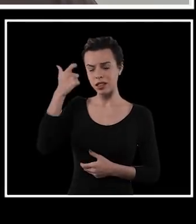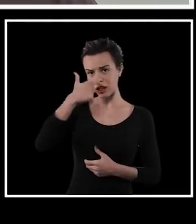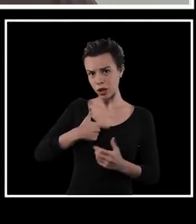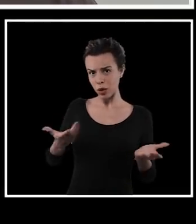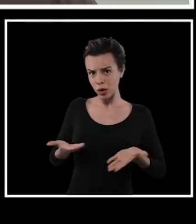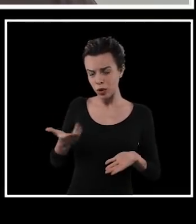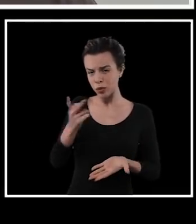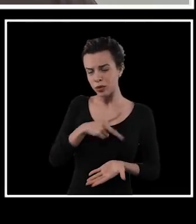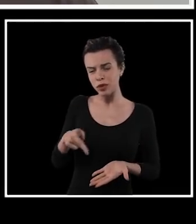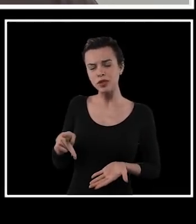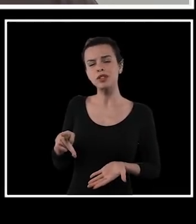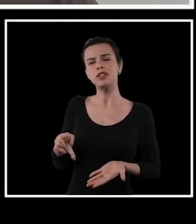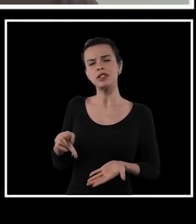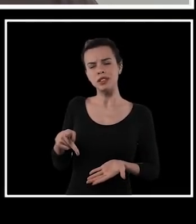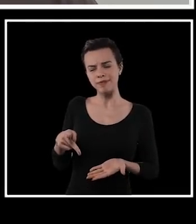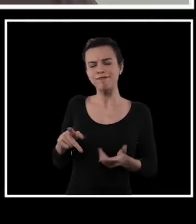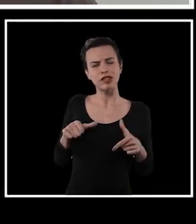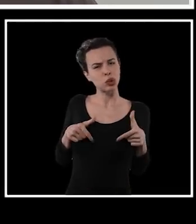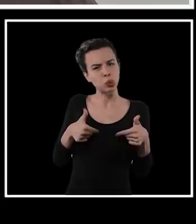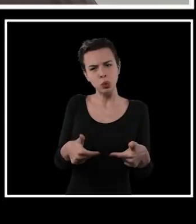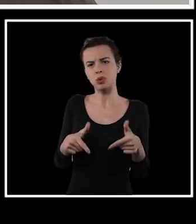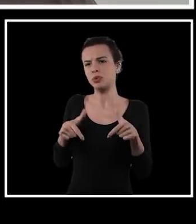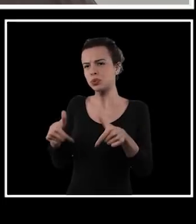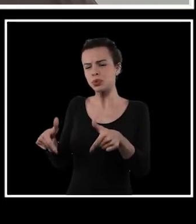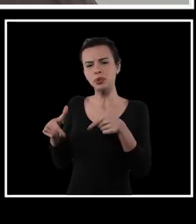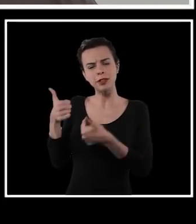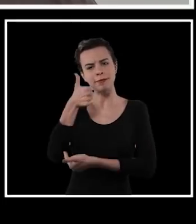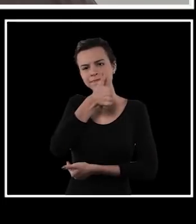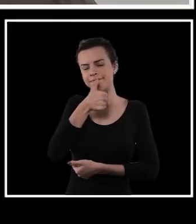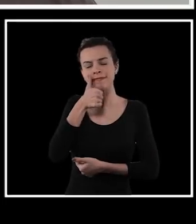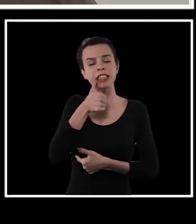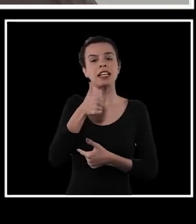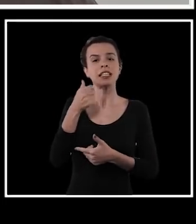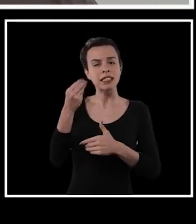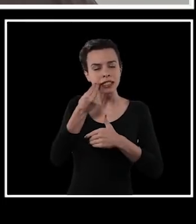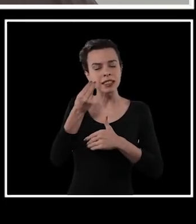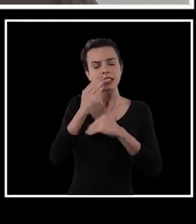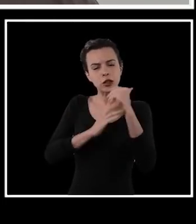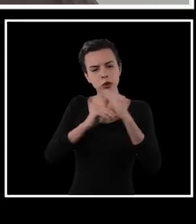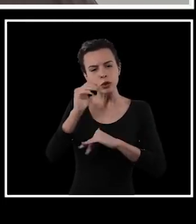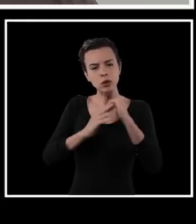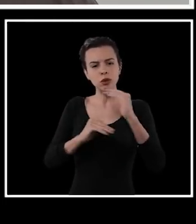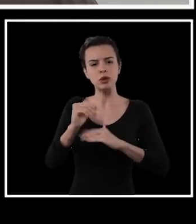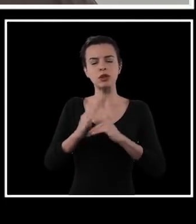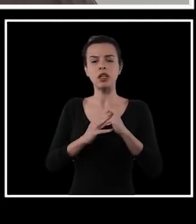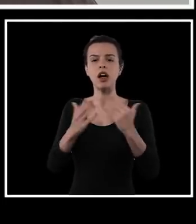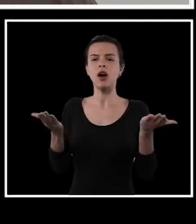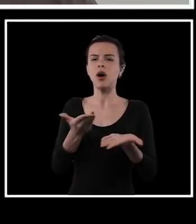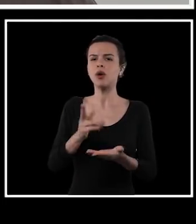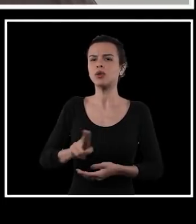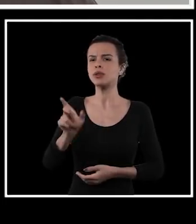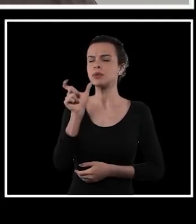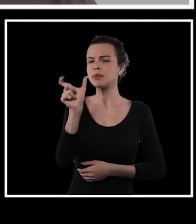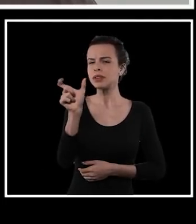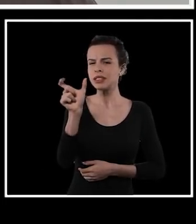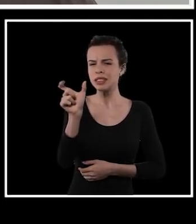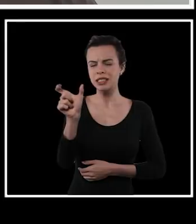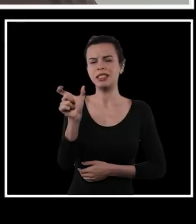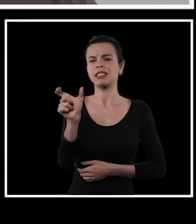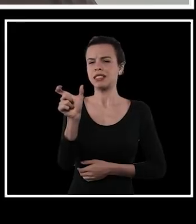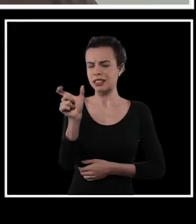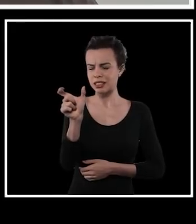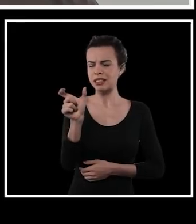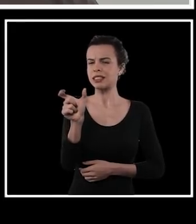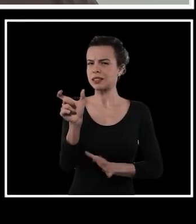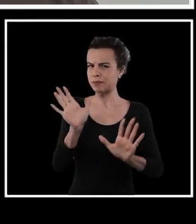fazer um professor, então não adianta, quem é professor hoje está na trincheira da luta pela construção, e eu